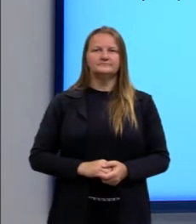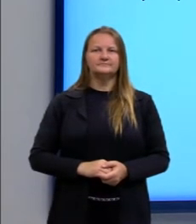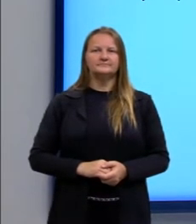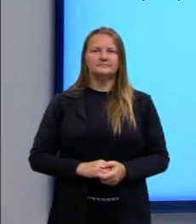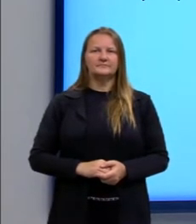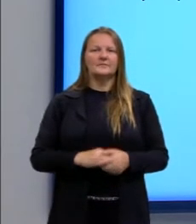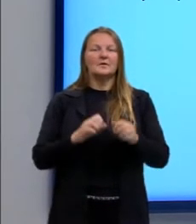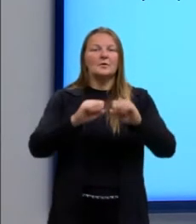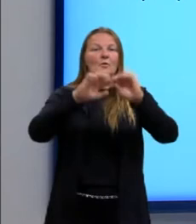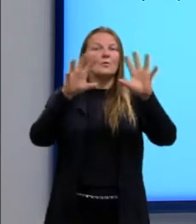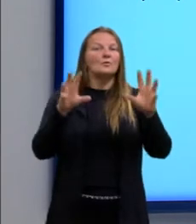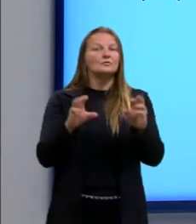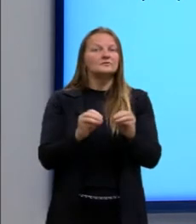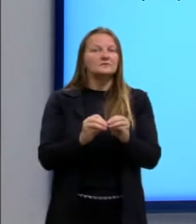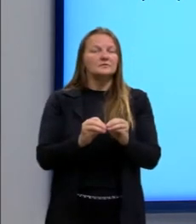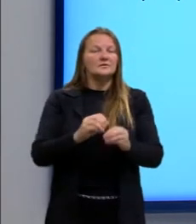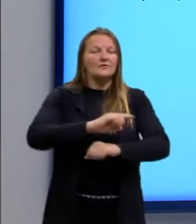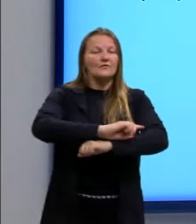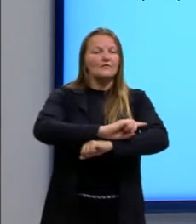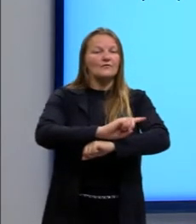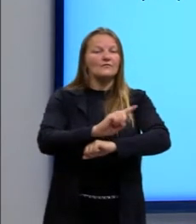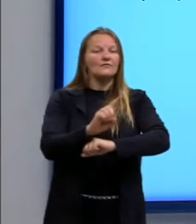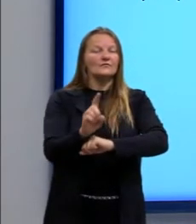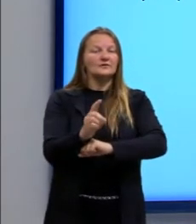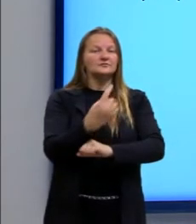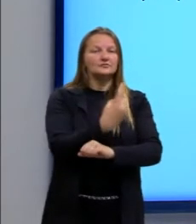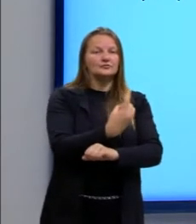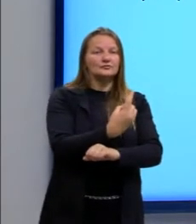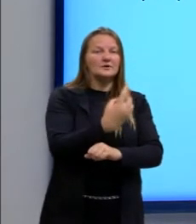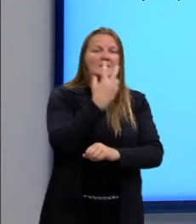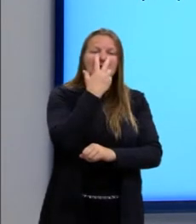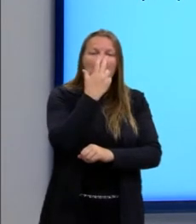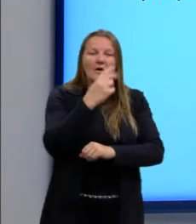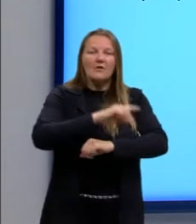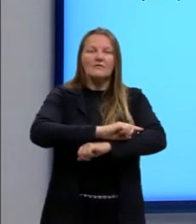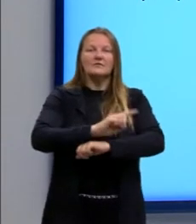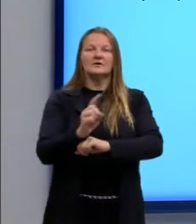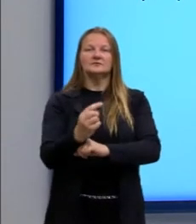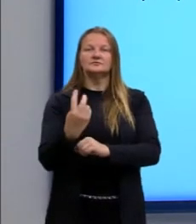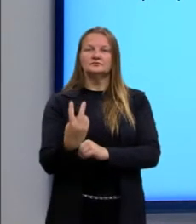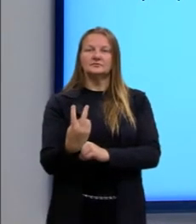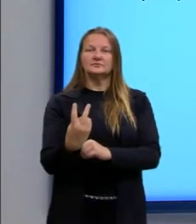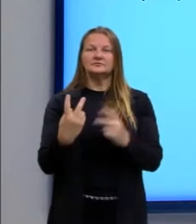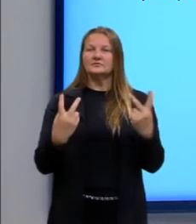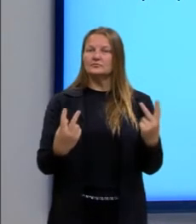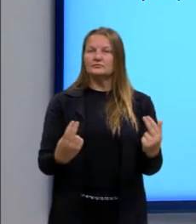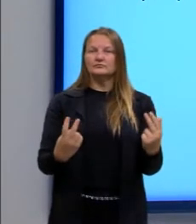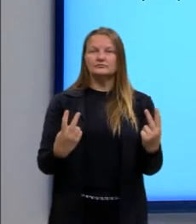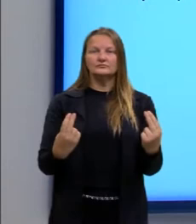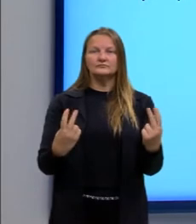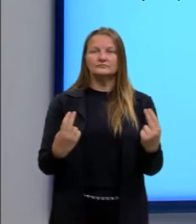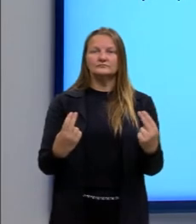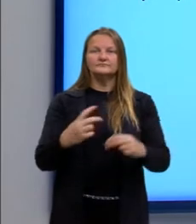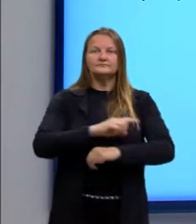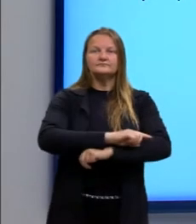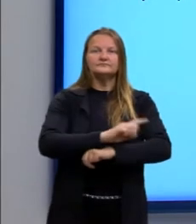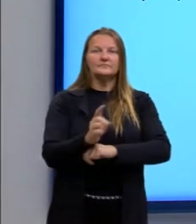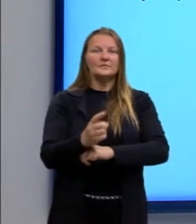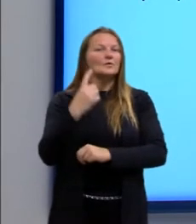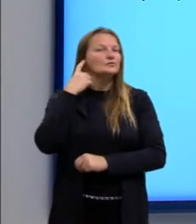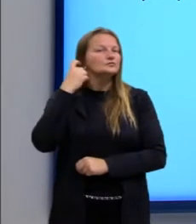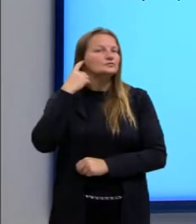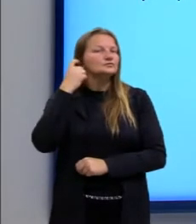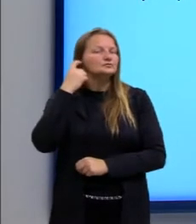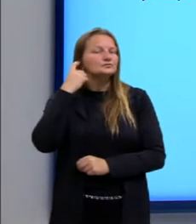concluir, né gente? Que a velocidade 1 é igual então a velocidade 2, que é a velocidade do som.